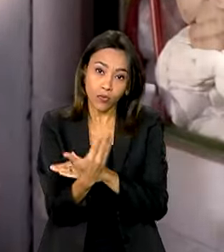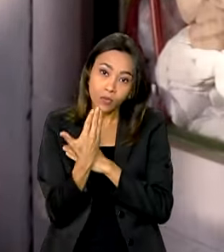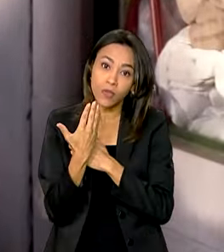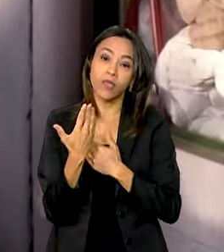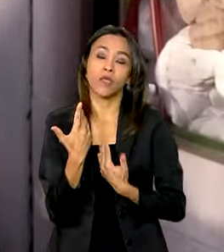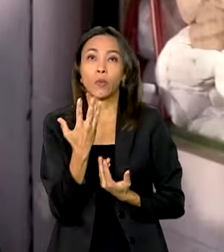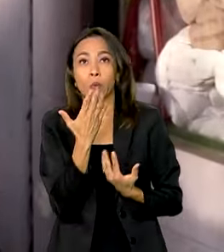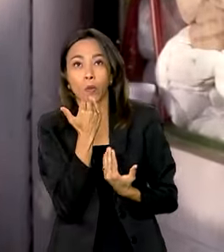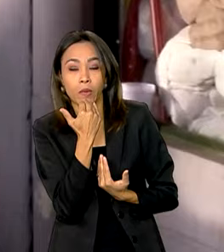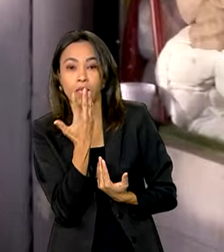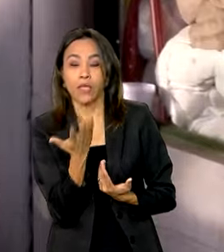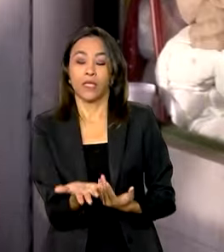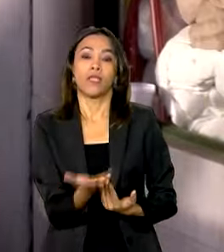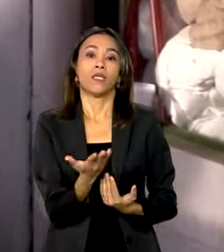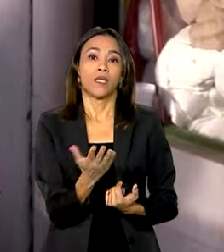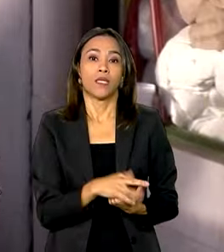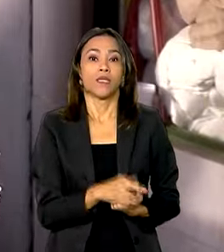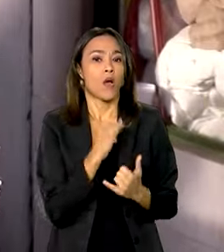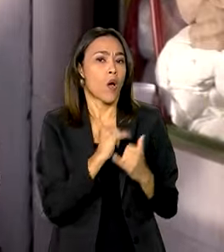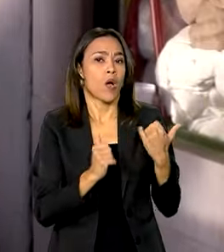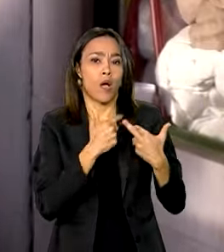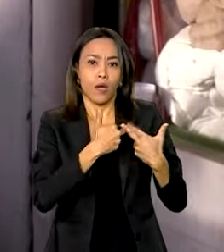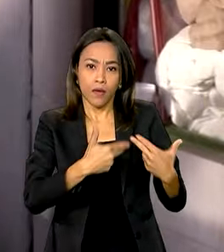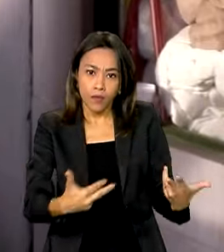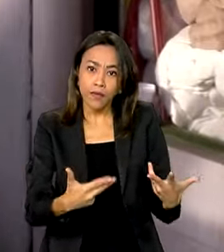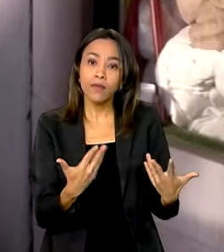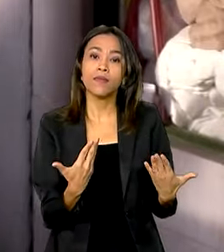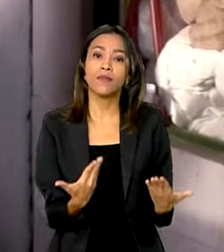comida, assim, alguma coisa,